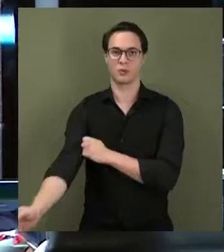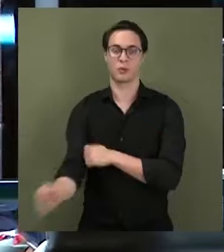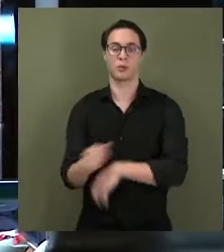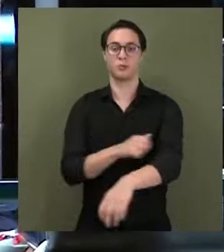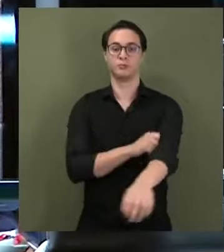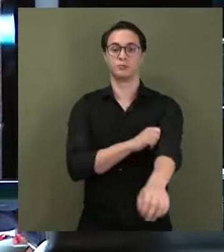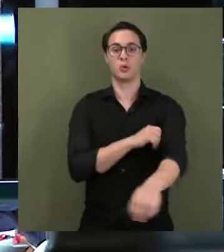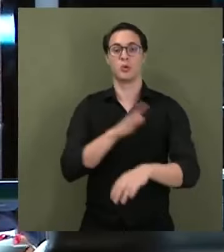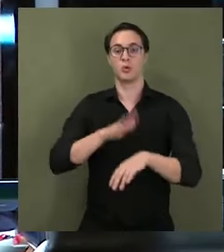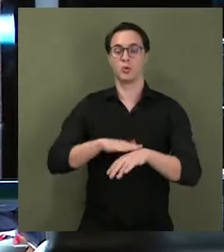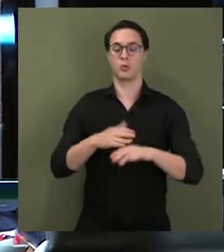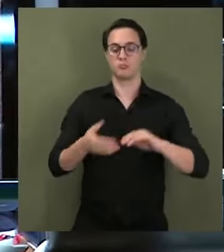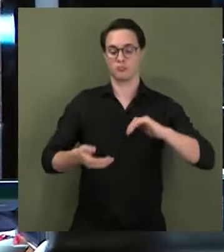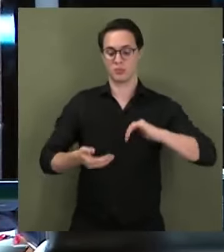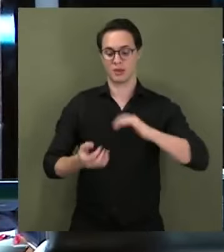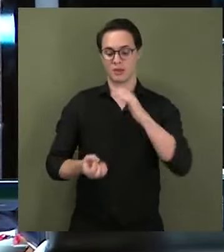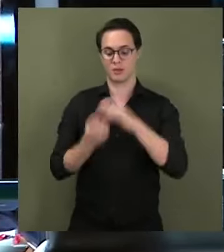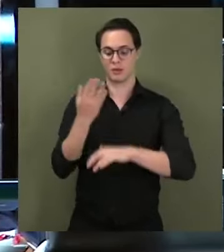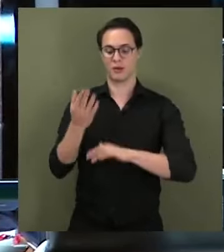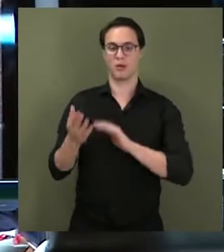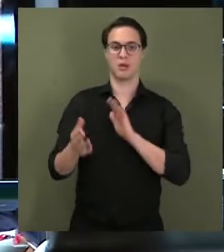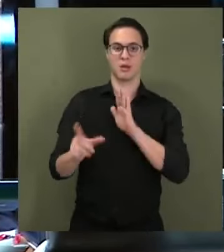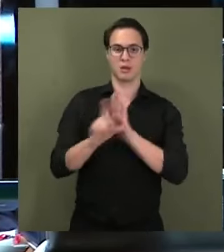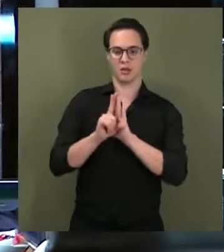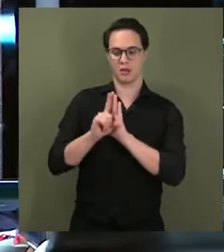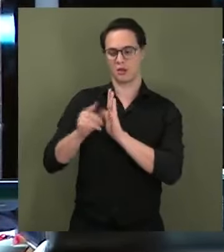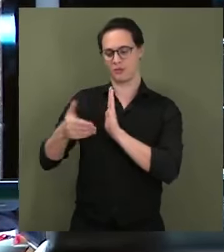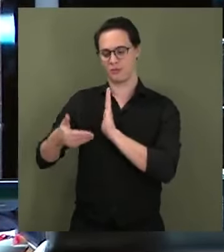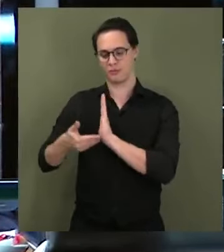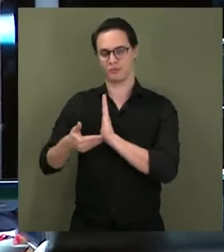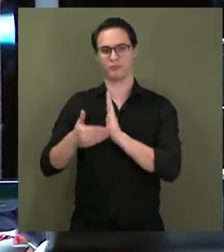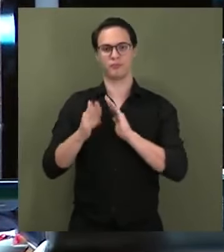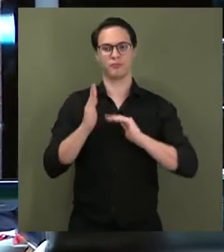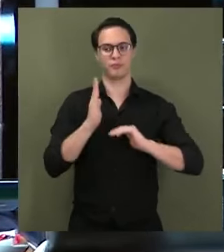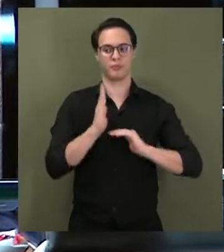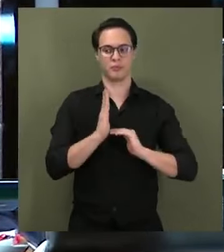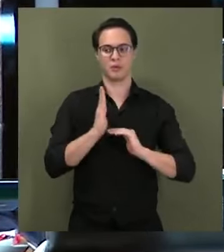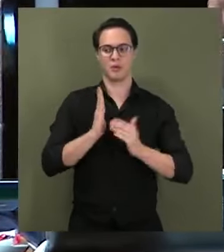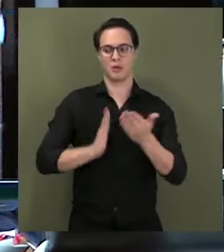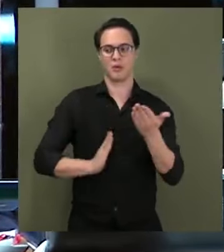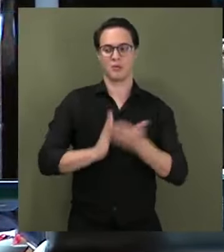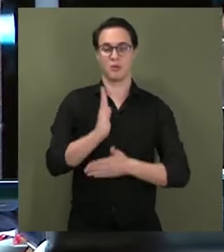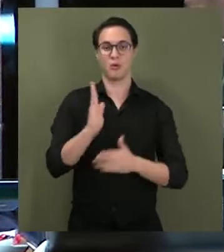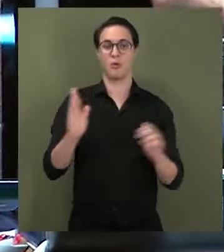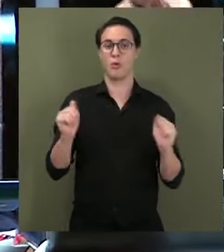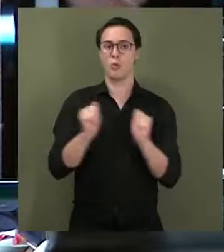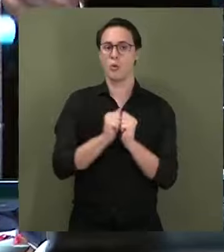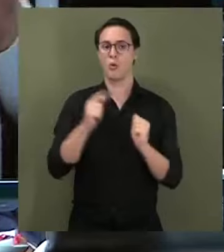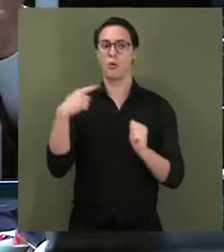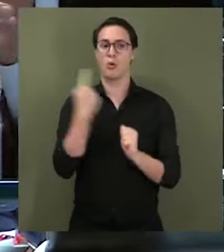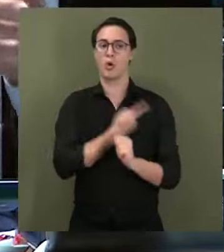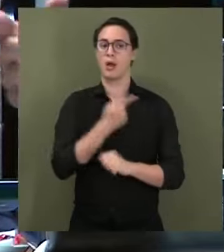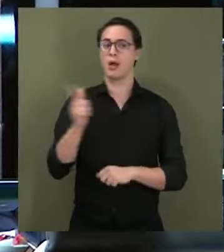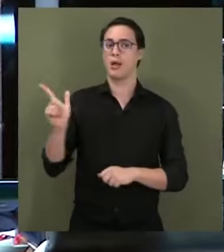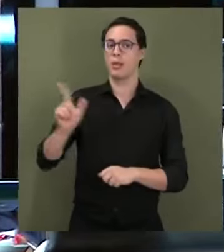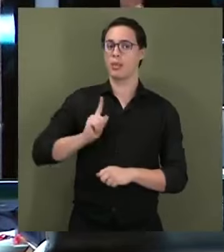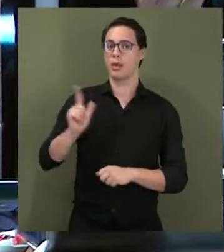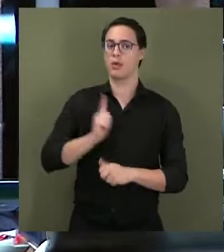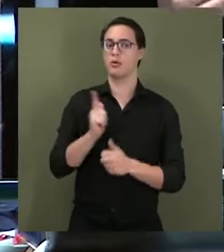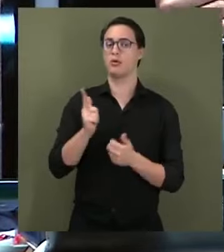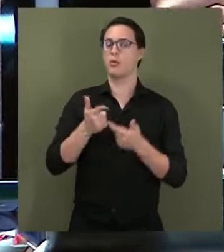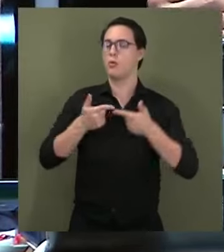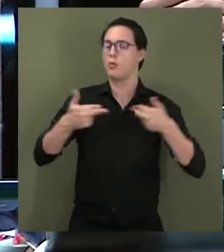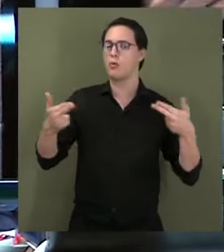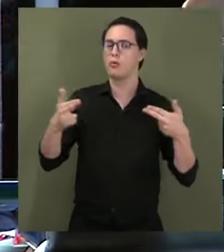uma lei no Congresso Nacional, na Câmara dos Deputados e no Senado, sancionada por um presidente da República, há crivos de constitucionalidade que vão desde